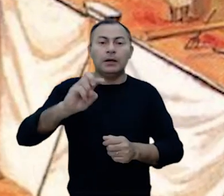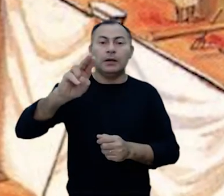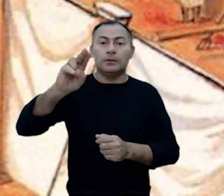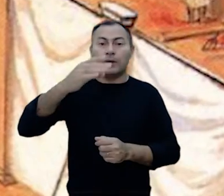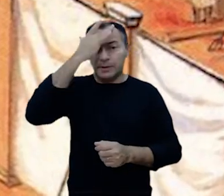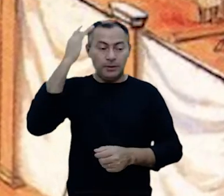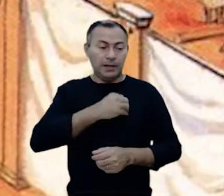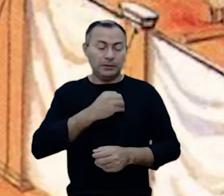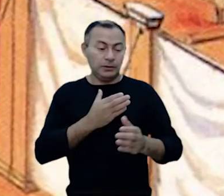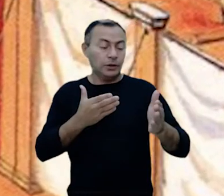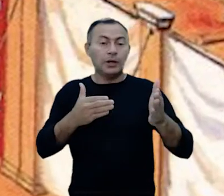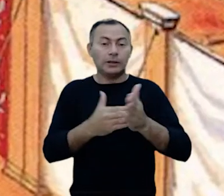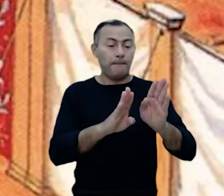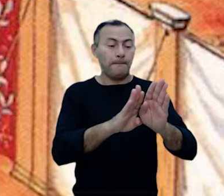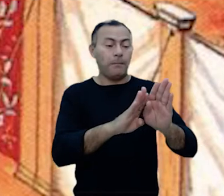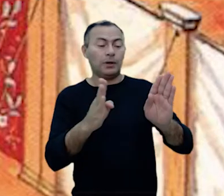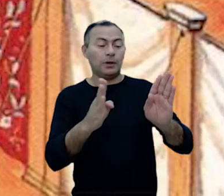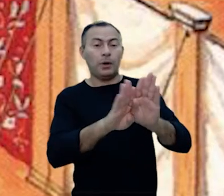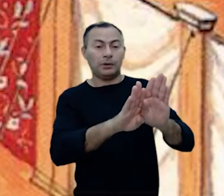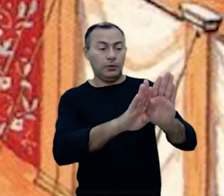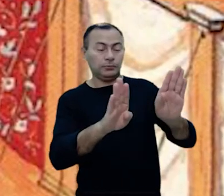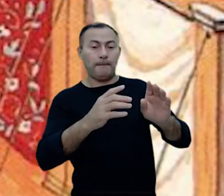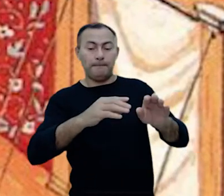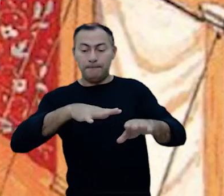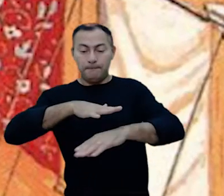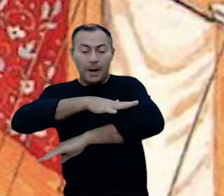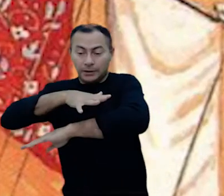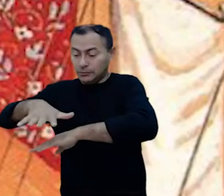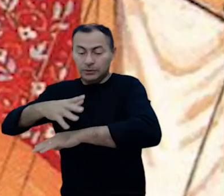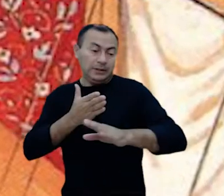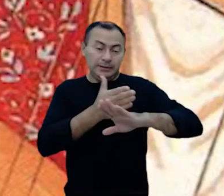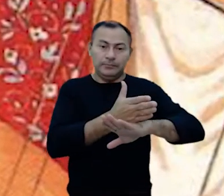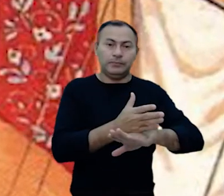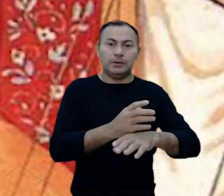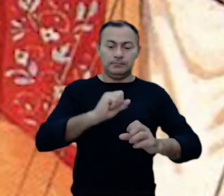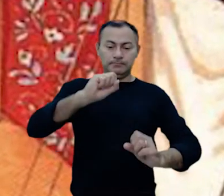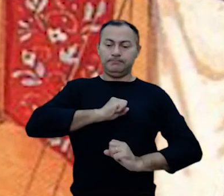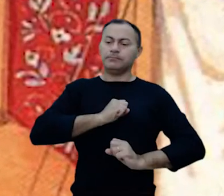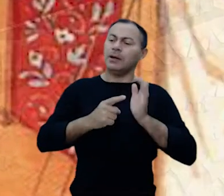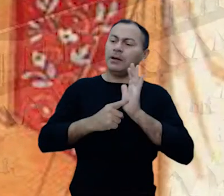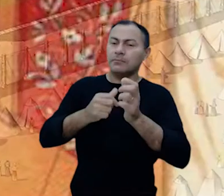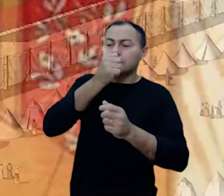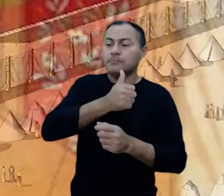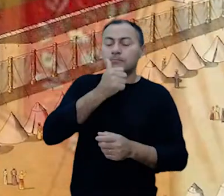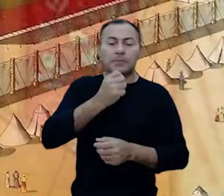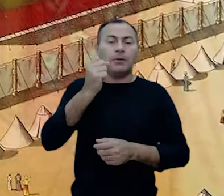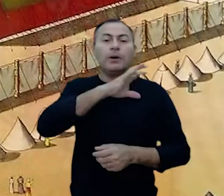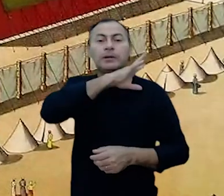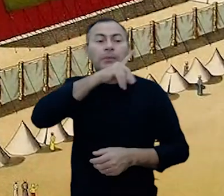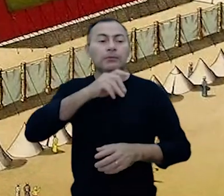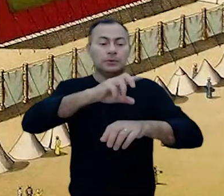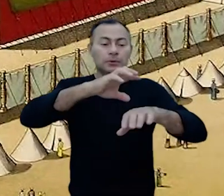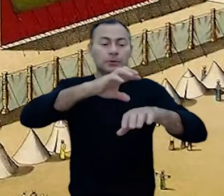nunca o pecador poderia ir além do portão do pátio. O sacerdote o encontrava e mostrava como sacrificar o seu animal no altar